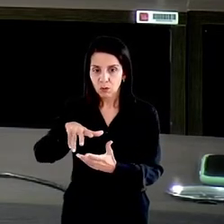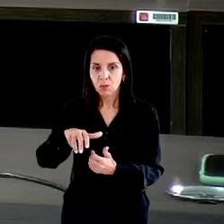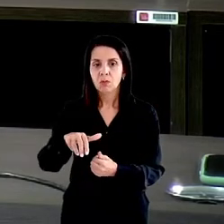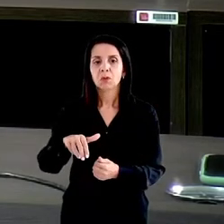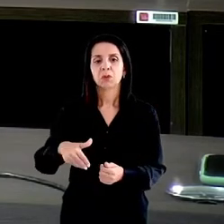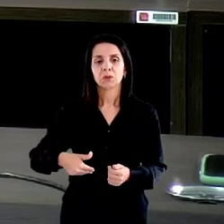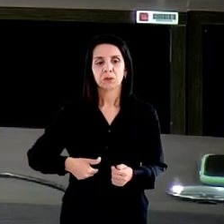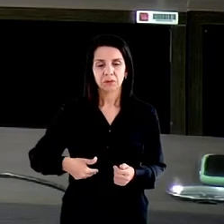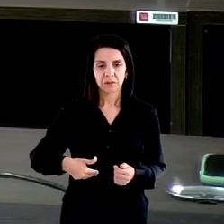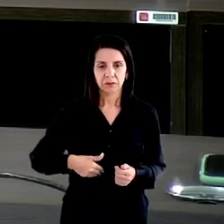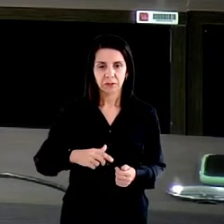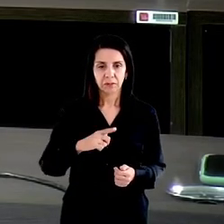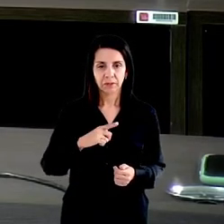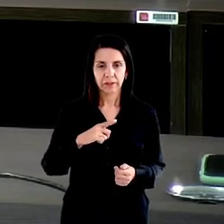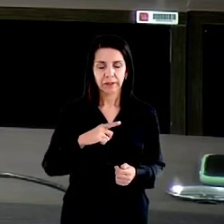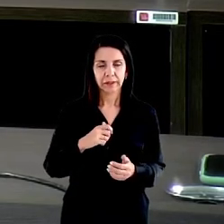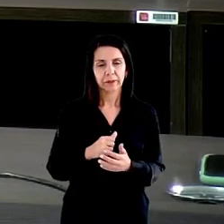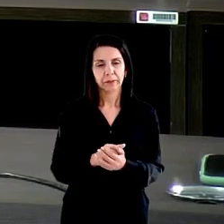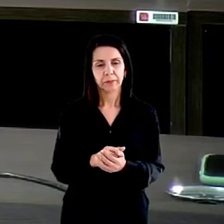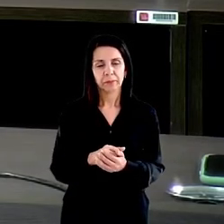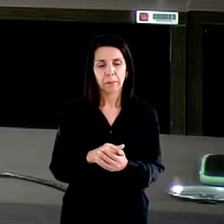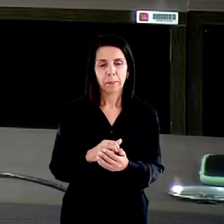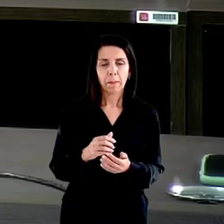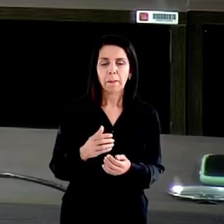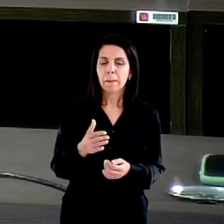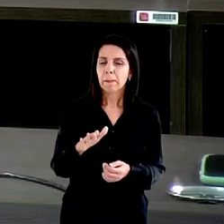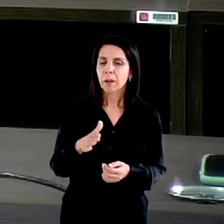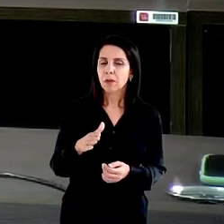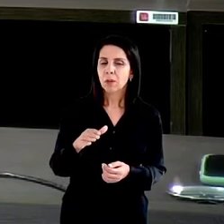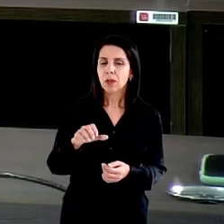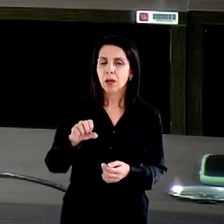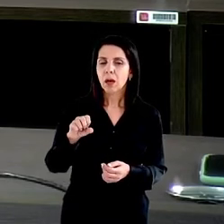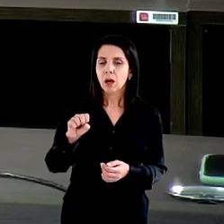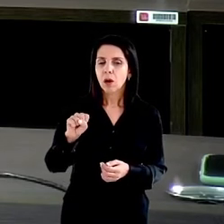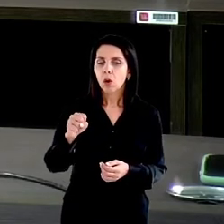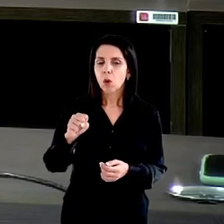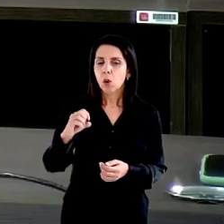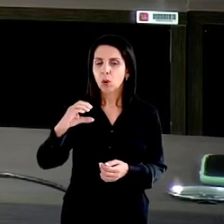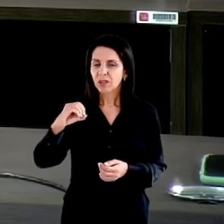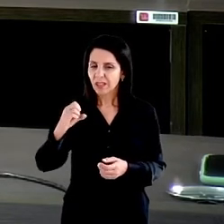de 80, final da década de 80, que até